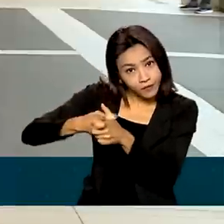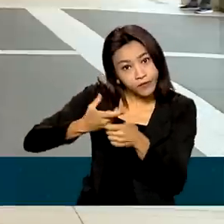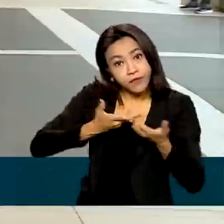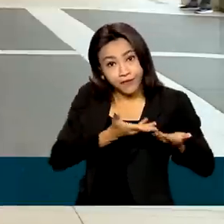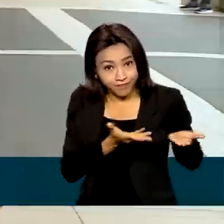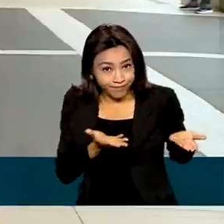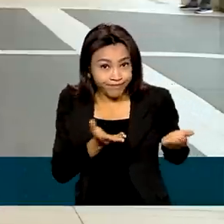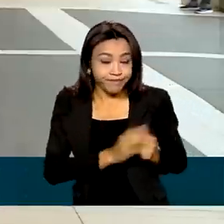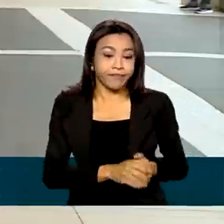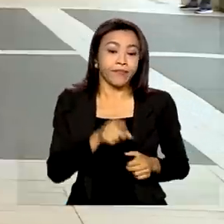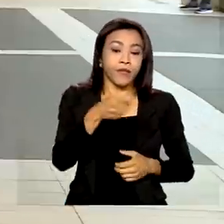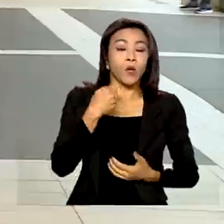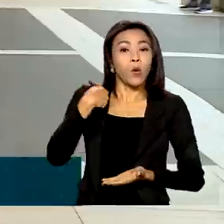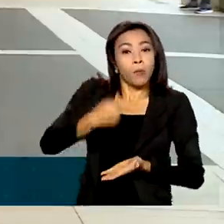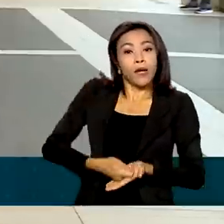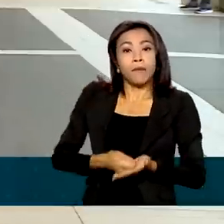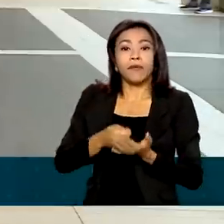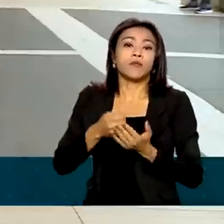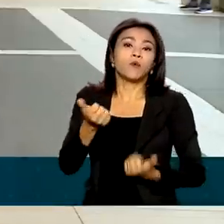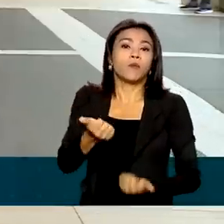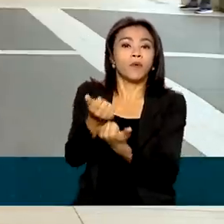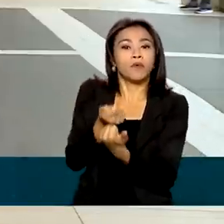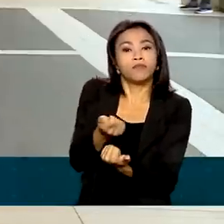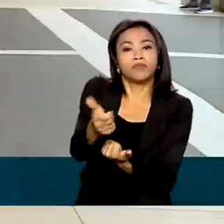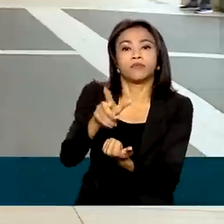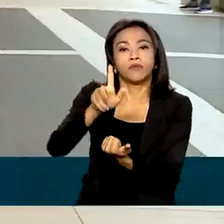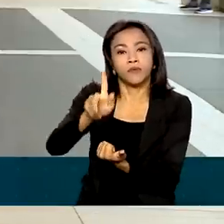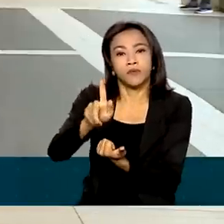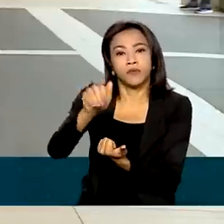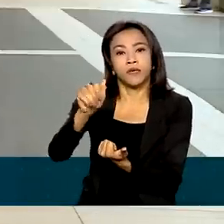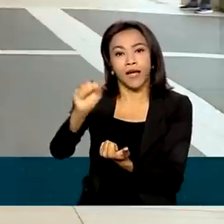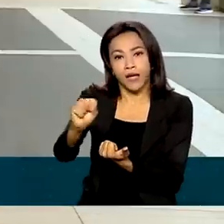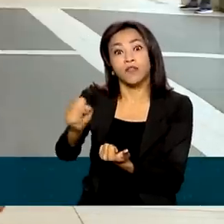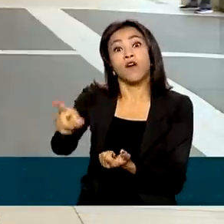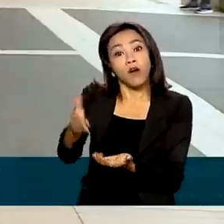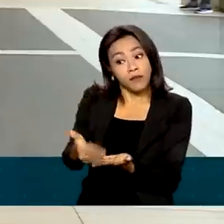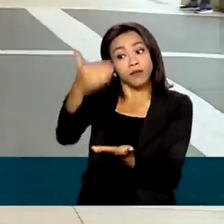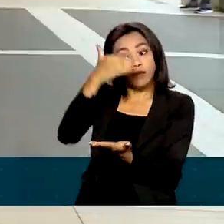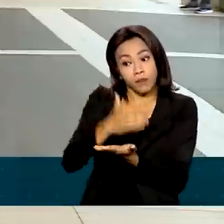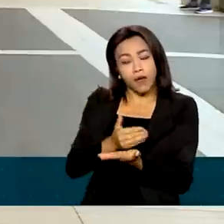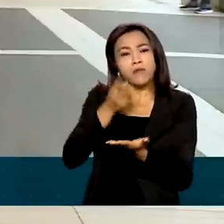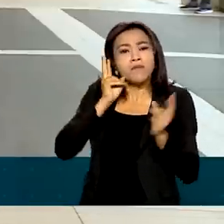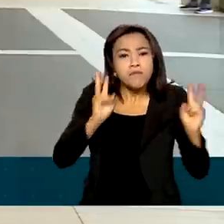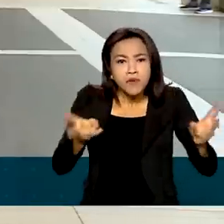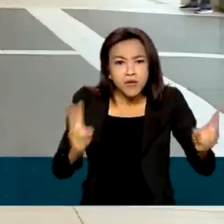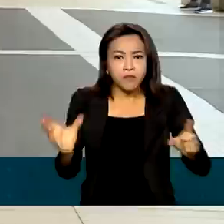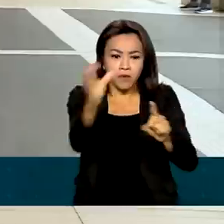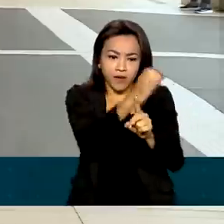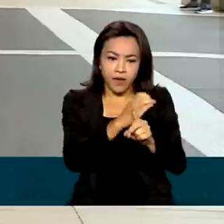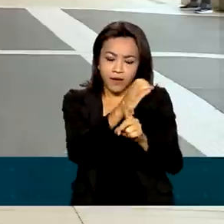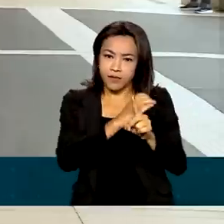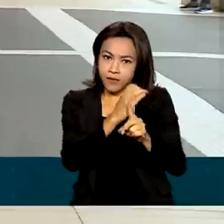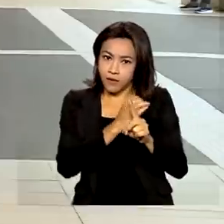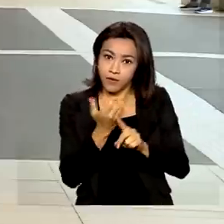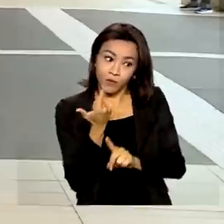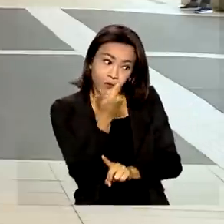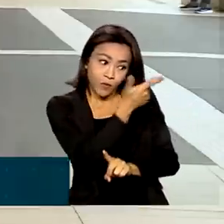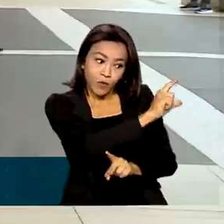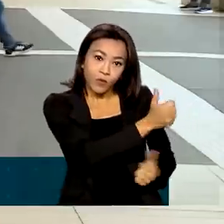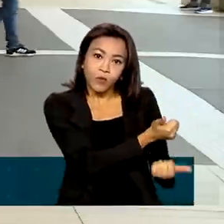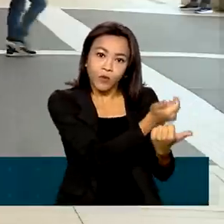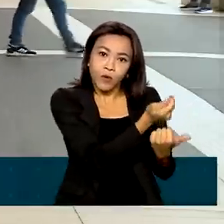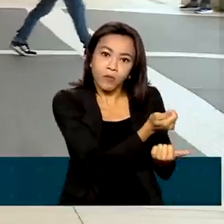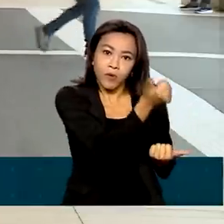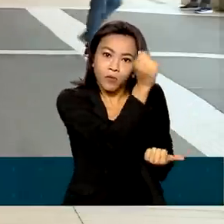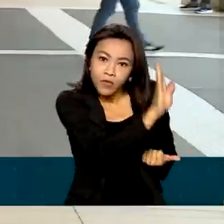pagamento do Auxílio Gás de agosto também foi antecipado e vai seguir o mesmo calendário do Auxílio Brasil. Mais de 5 milhões